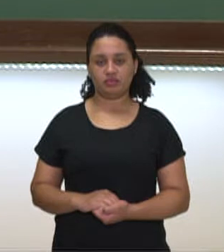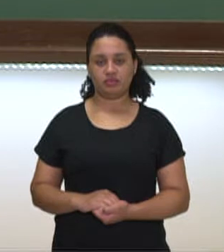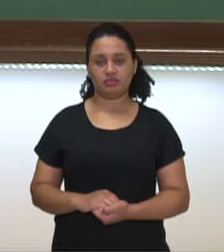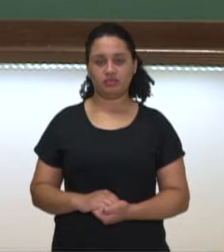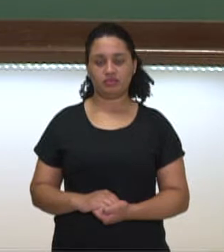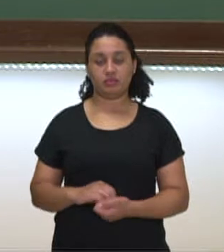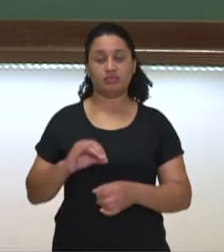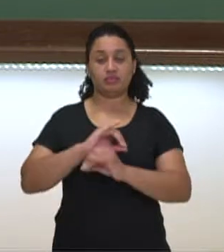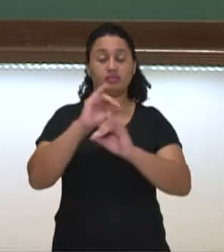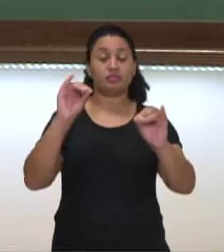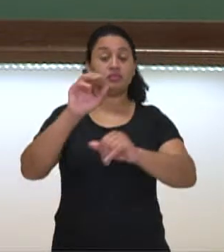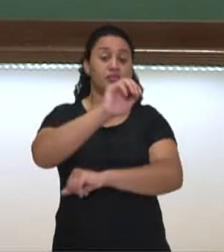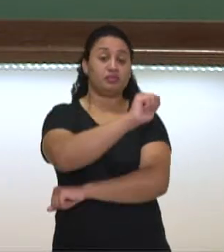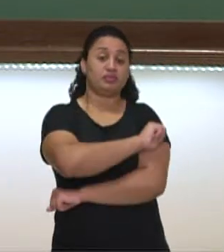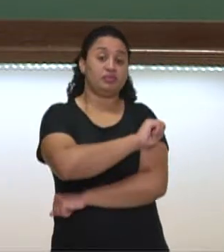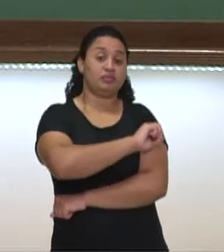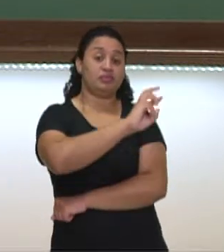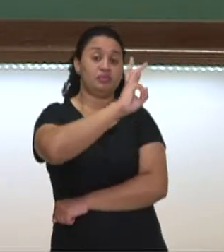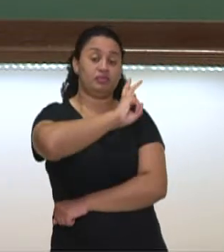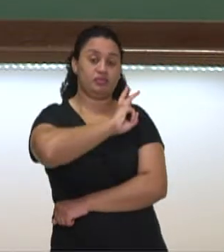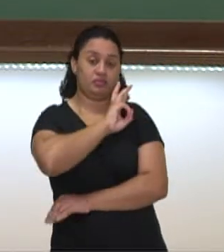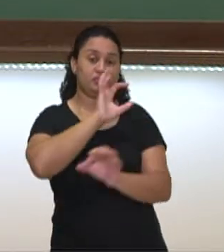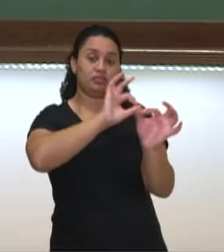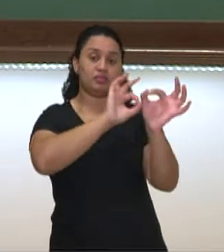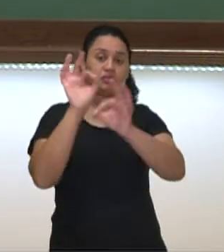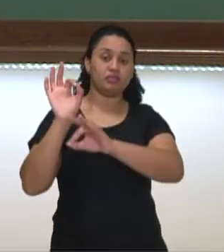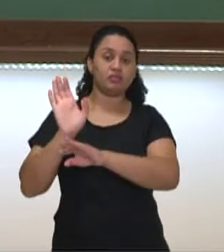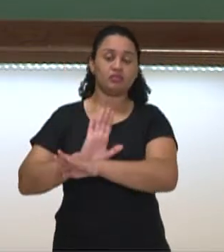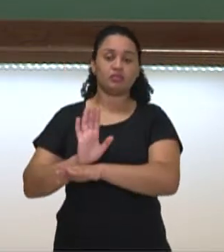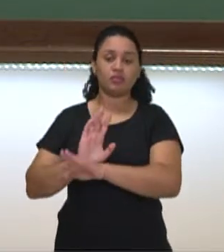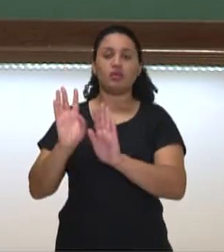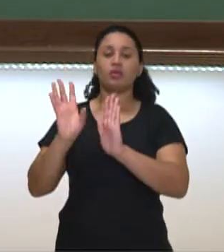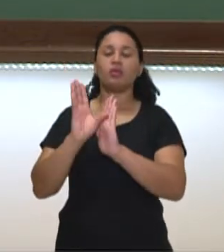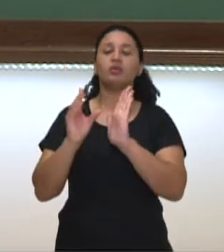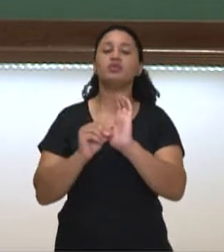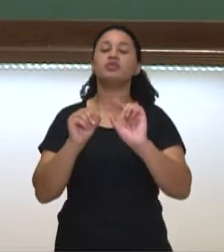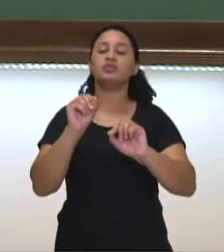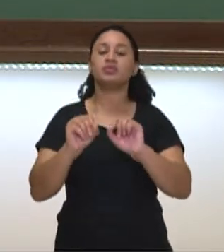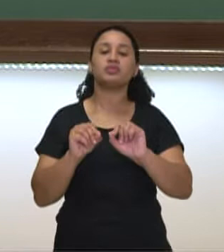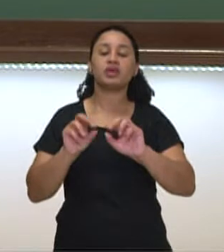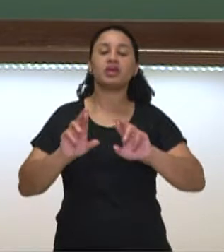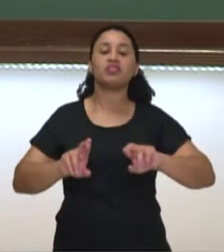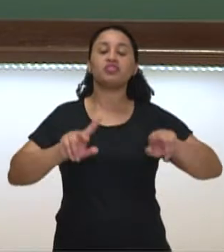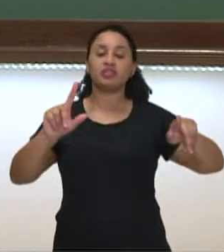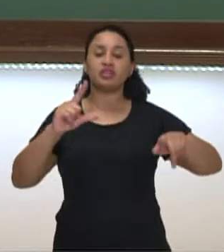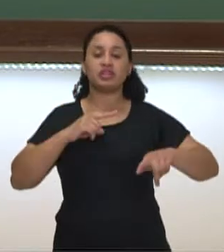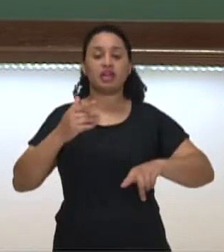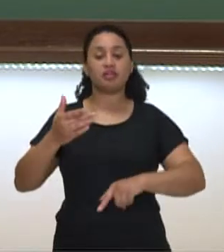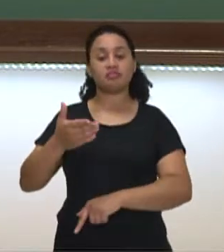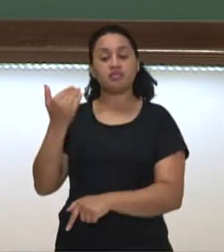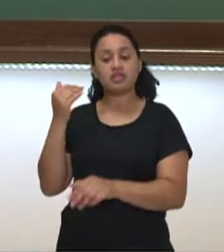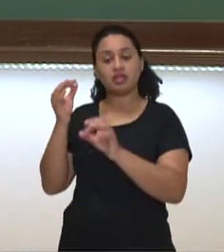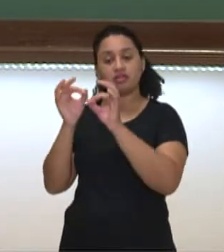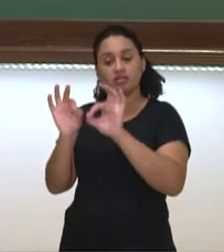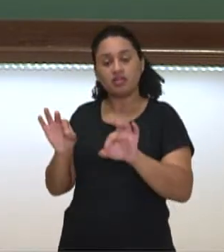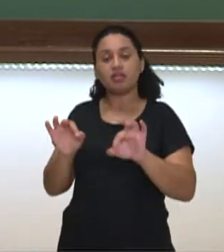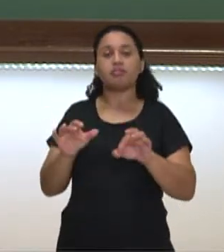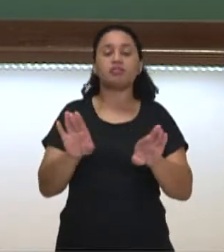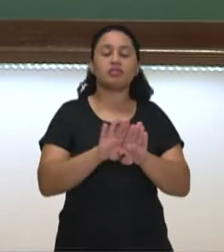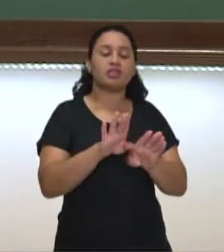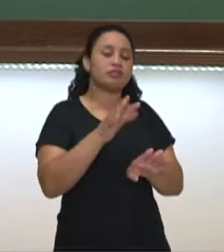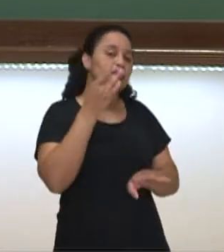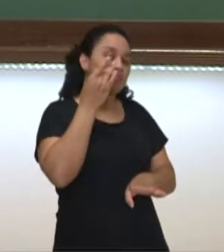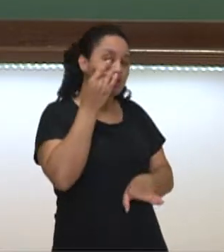Olá, estudante da terceira série. Nesse vídeo, nós vamos falar sobre a diferença entre o passado simples e o presente